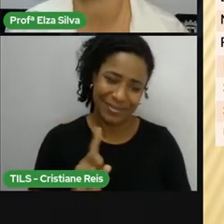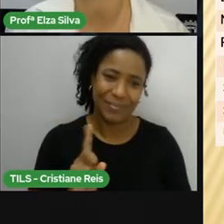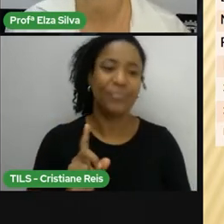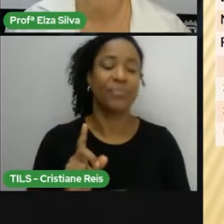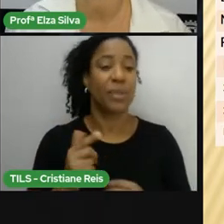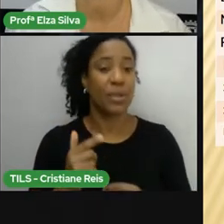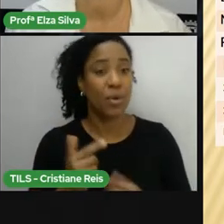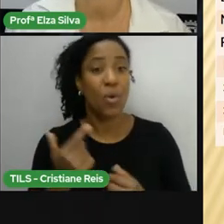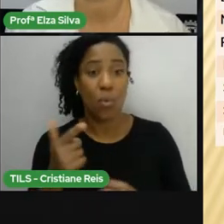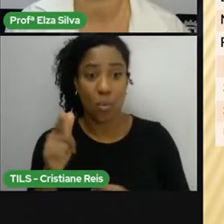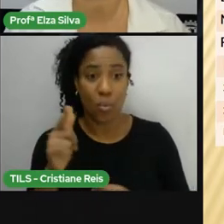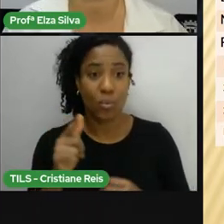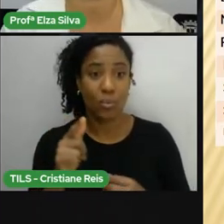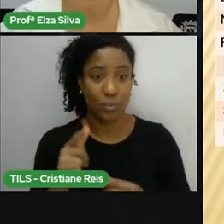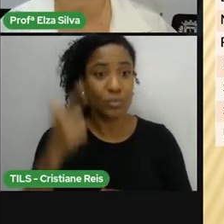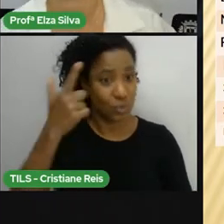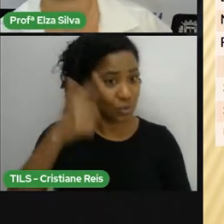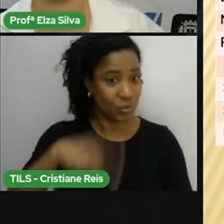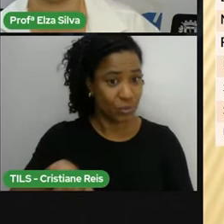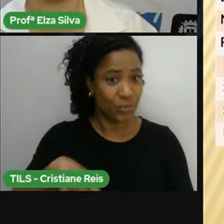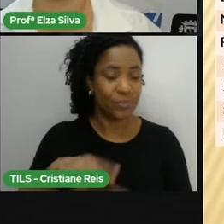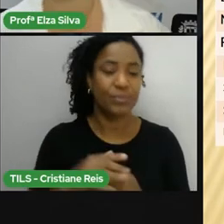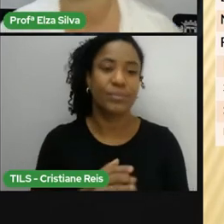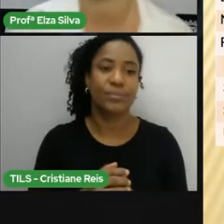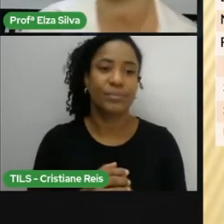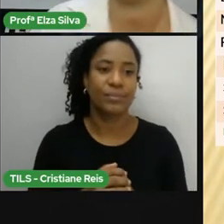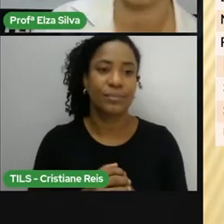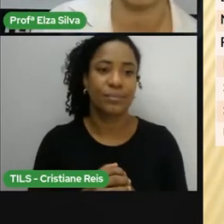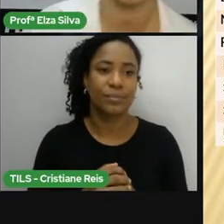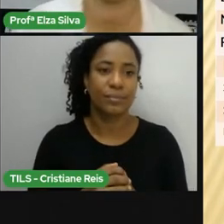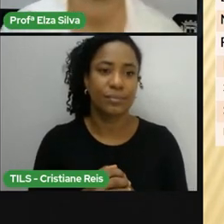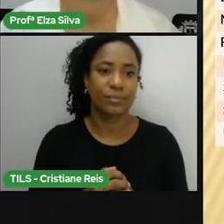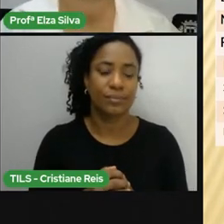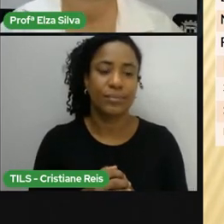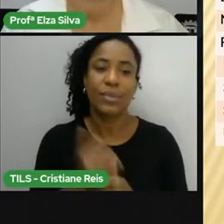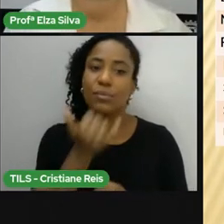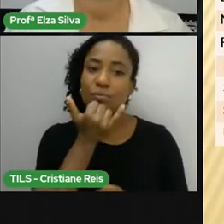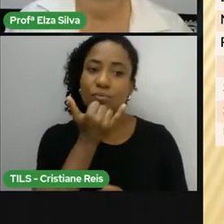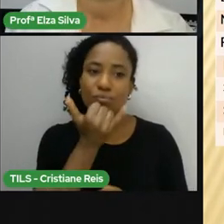somente, vou corrigir, tá, Milena, que aí teve um erro de concordância.